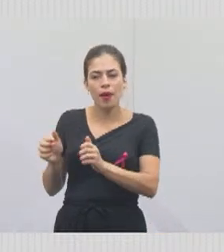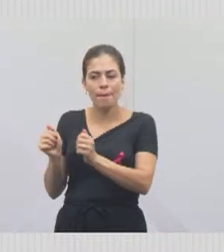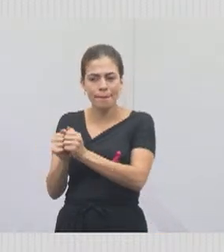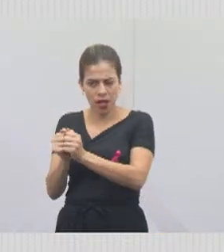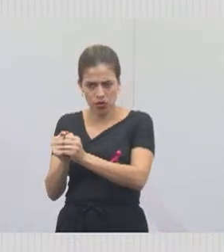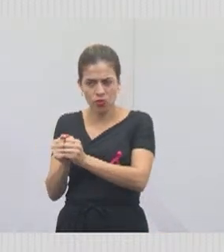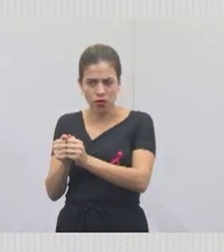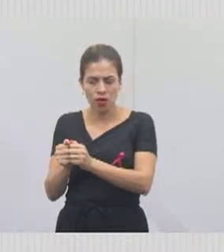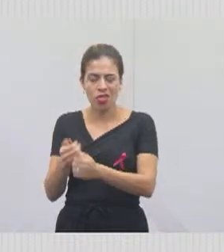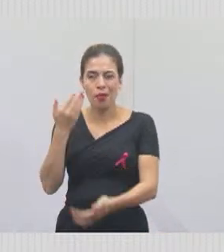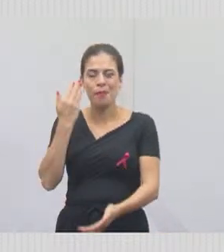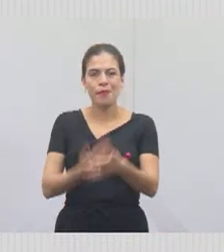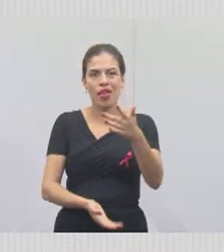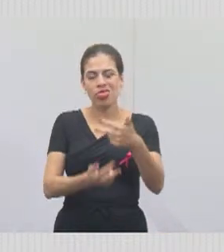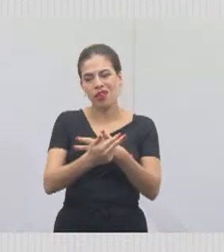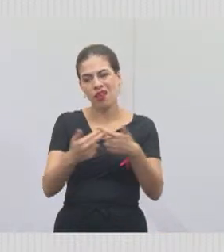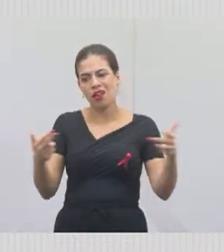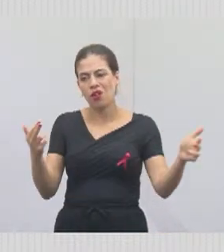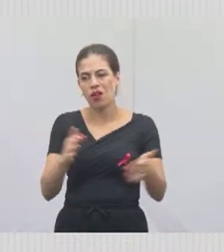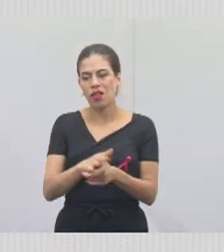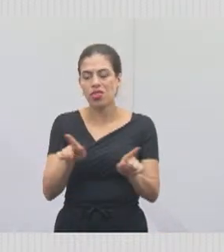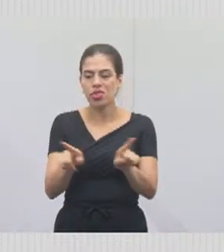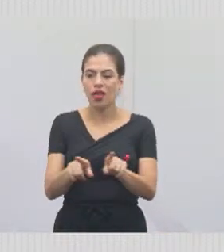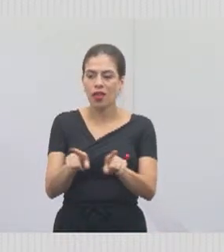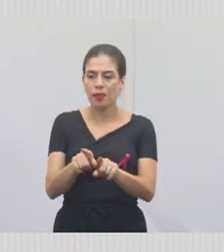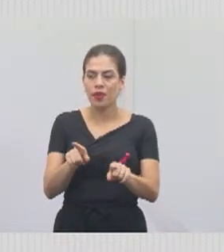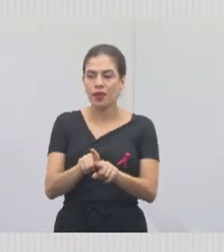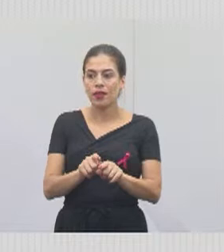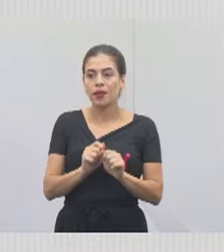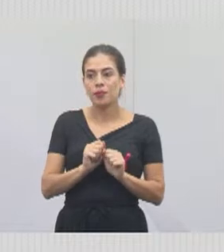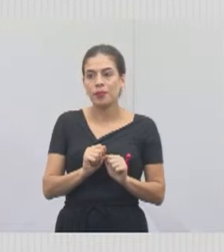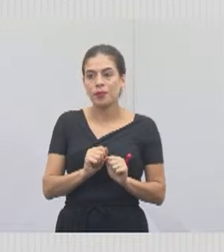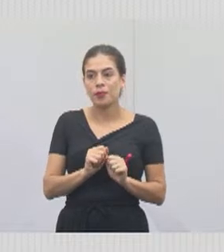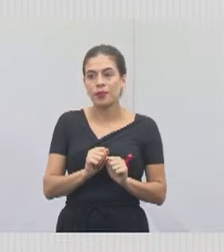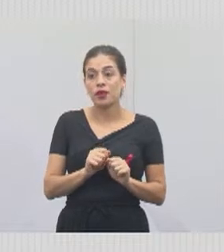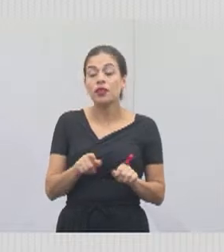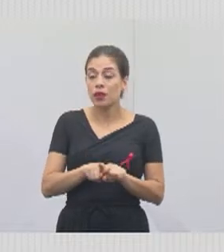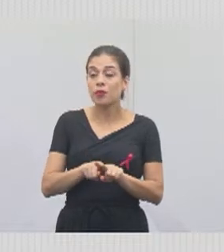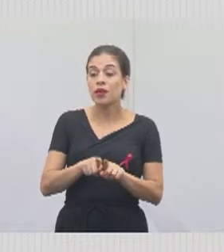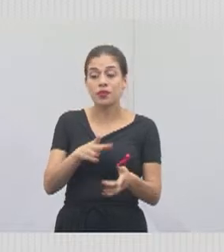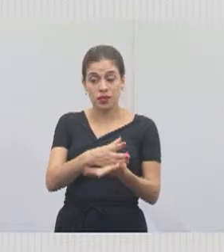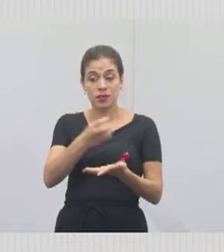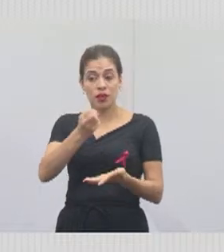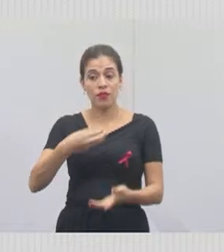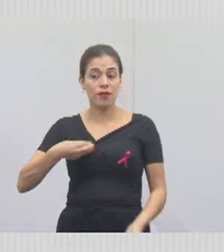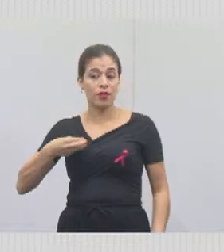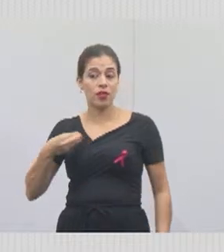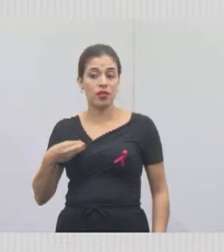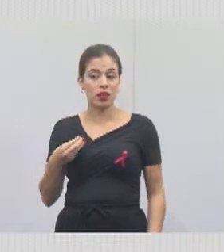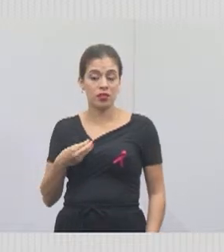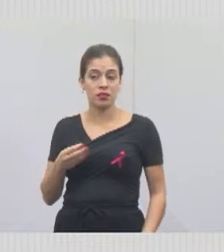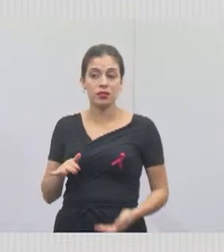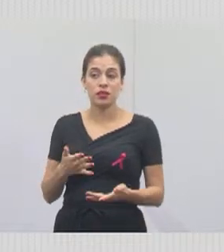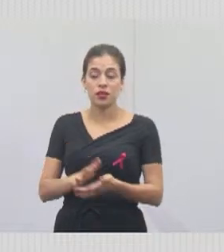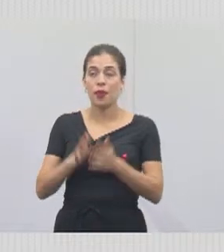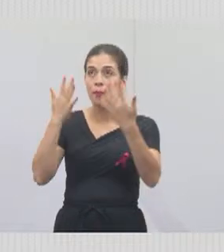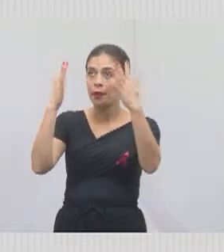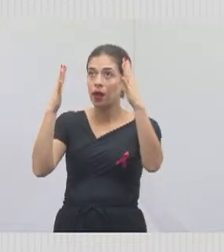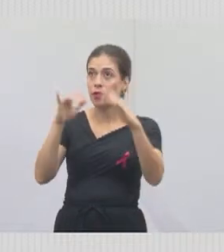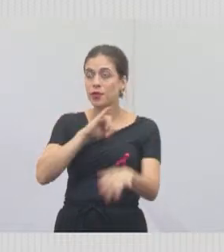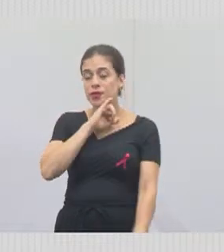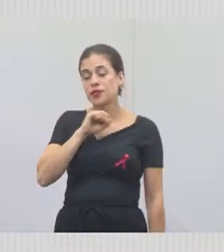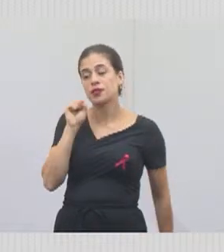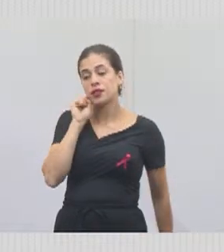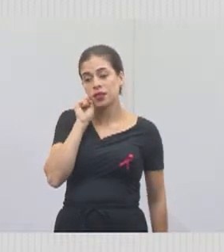tenham perdas e também poder perder, salvar vidas, no caso. Então, parabéns, Isaías,